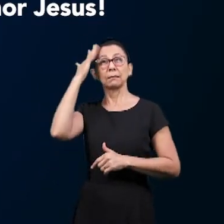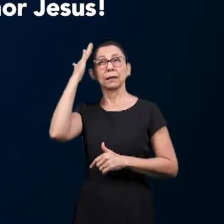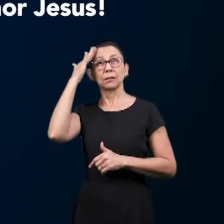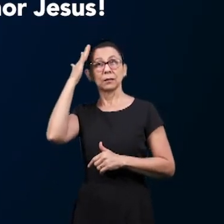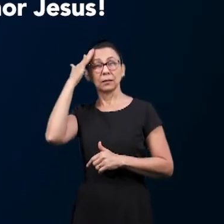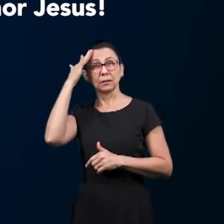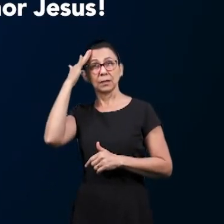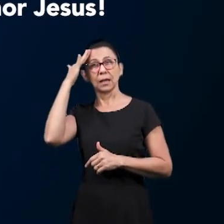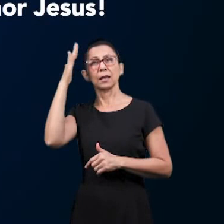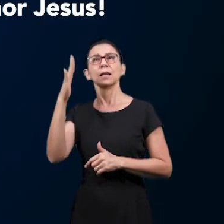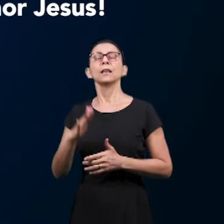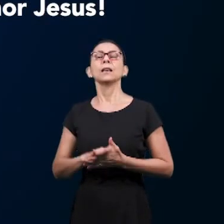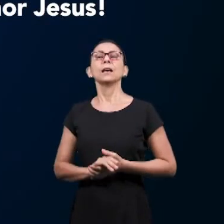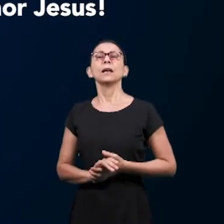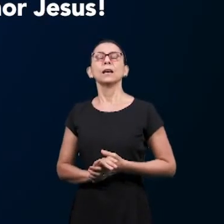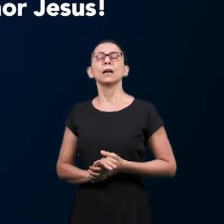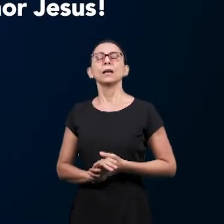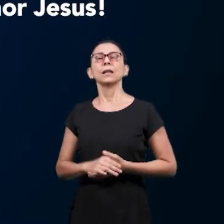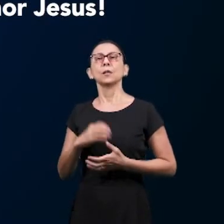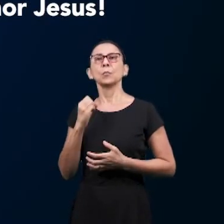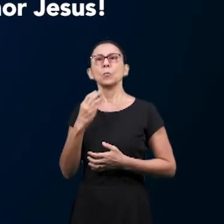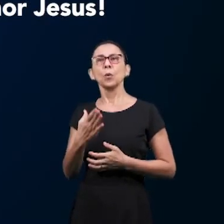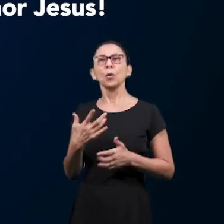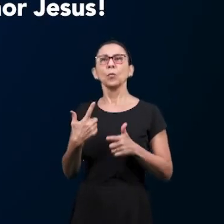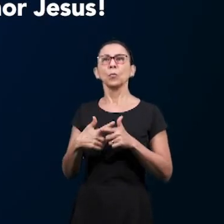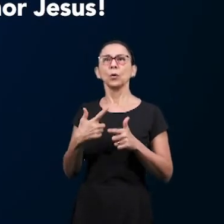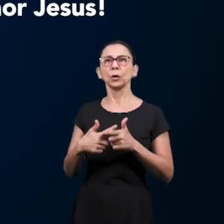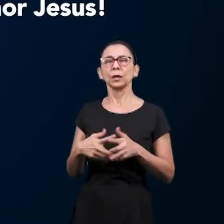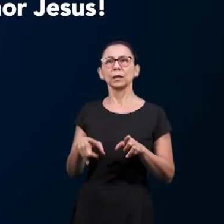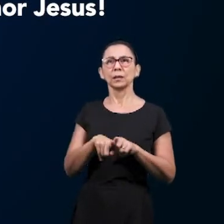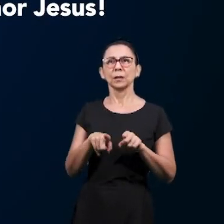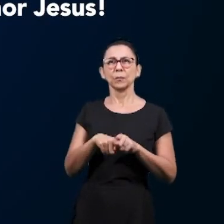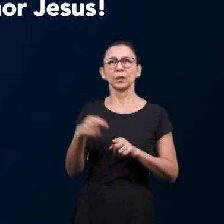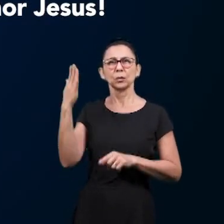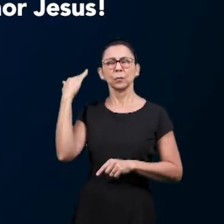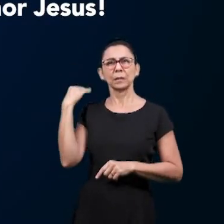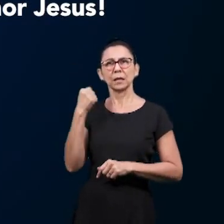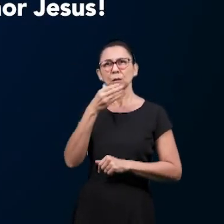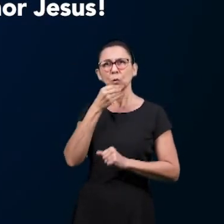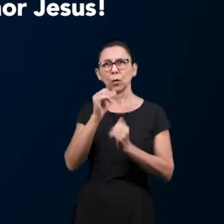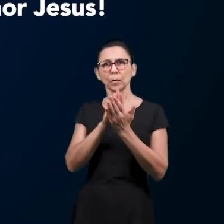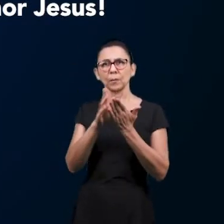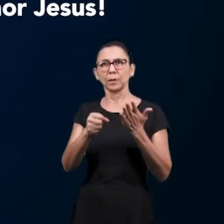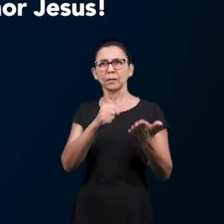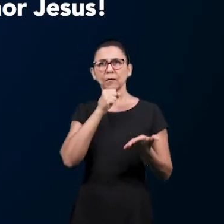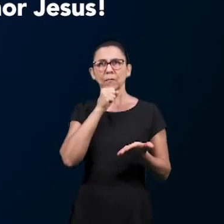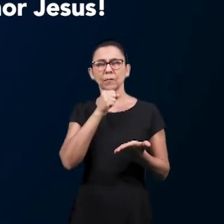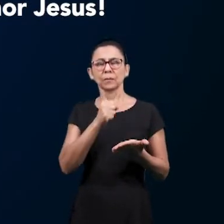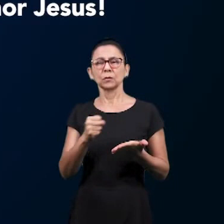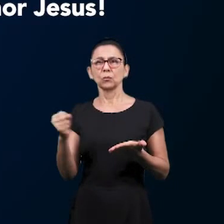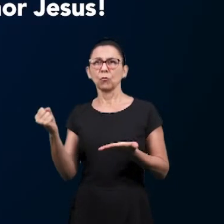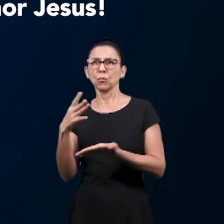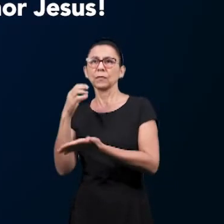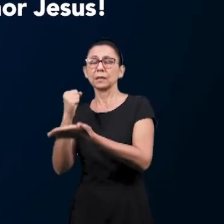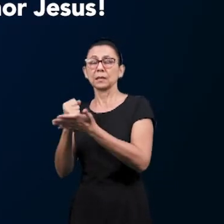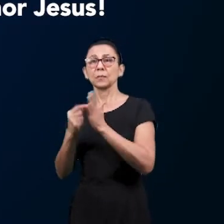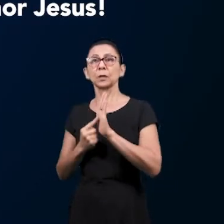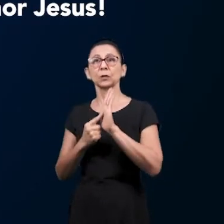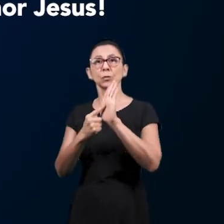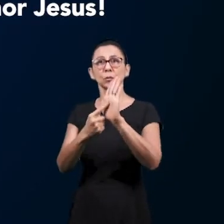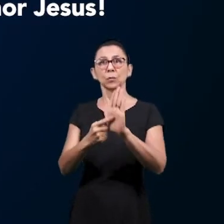entendimento é o mesmo que teve o Eunuco a falar com Filipe quando ele diz em Atos 8.31,